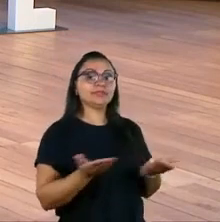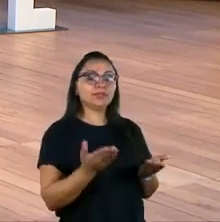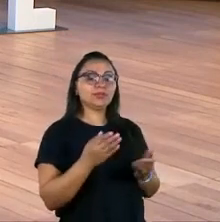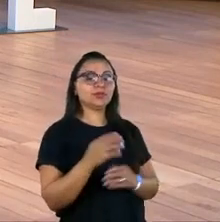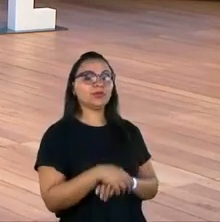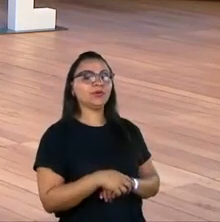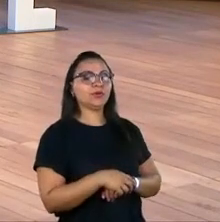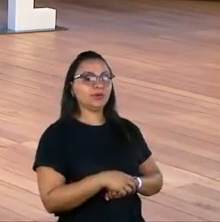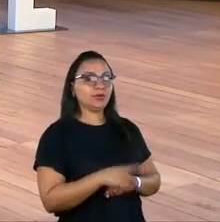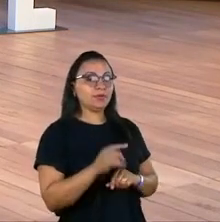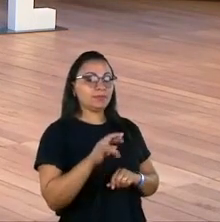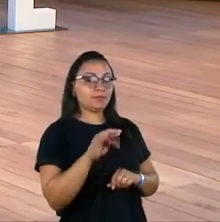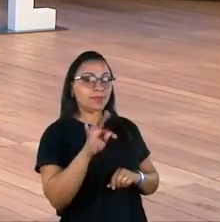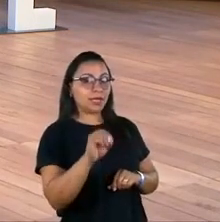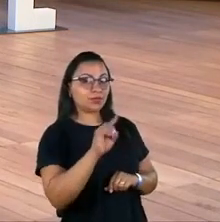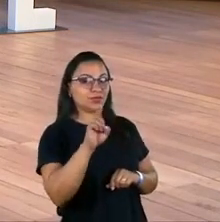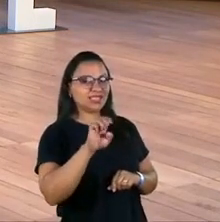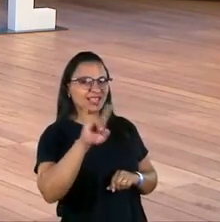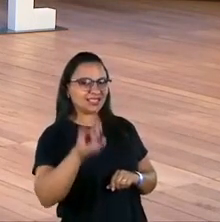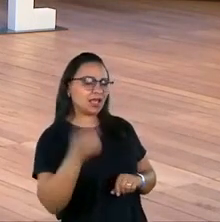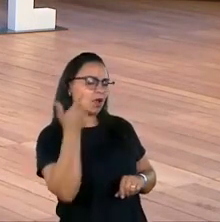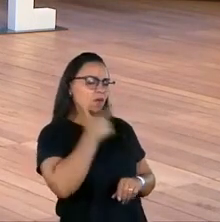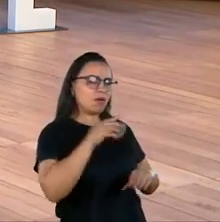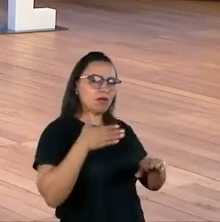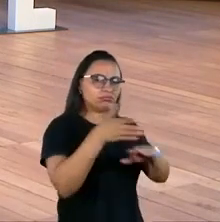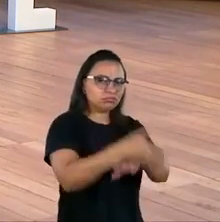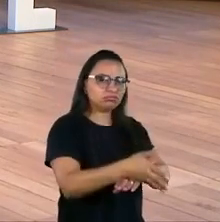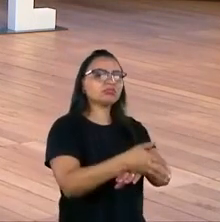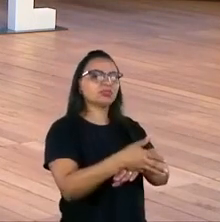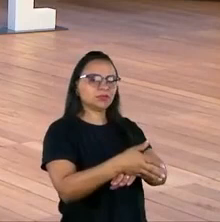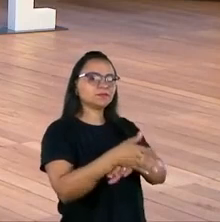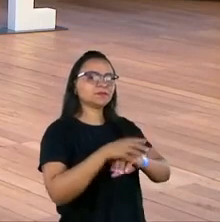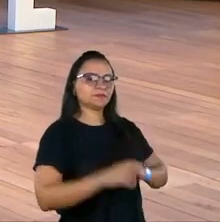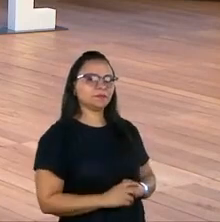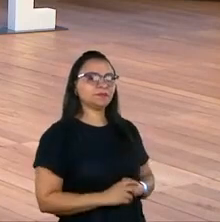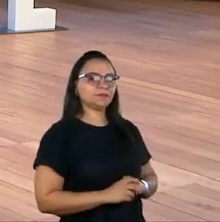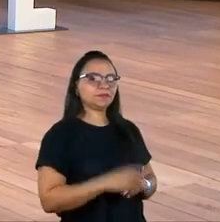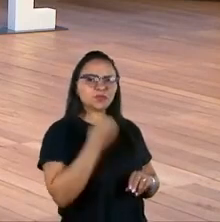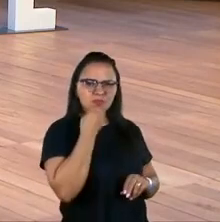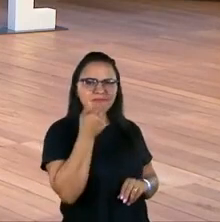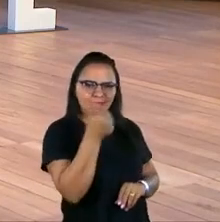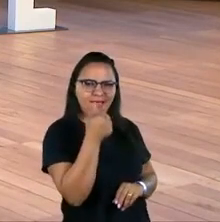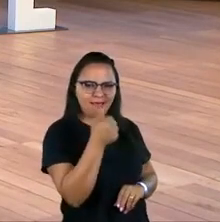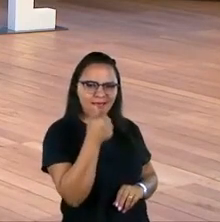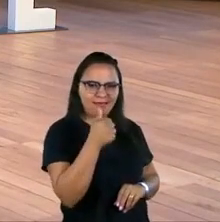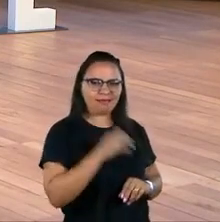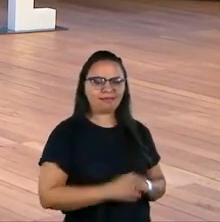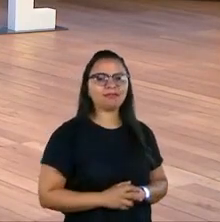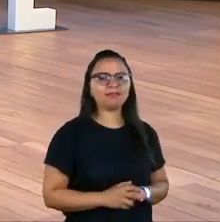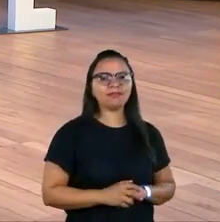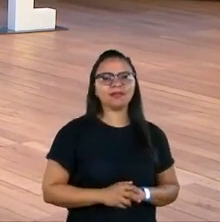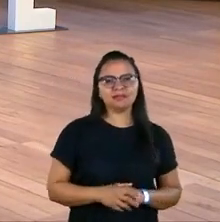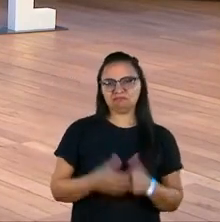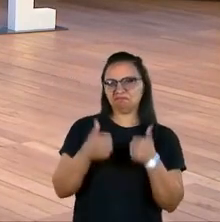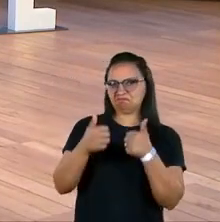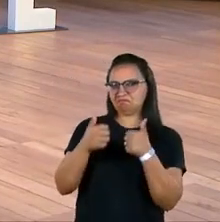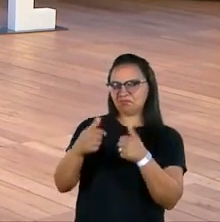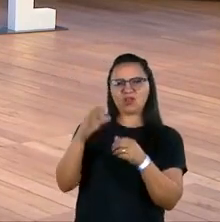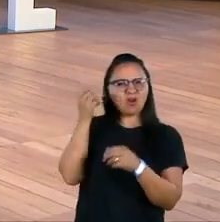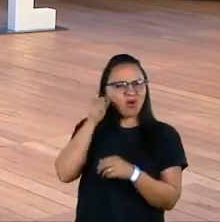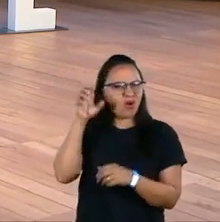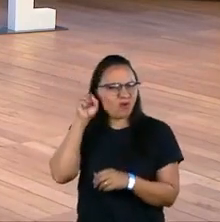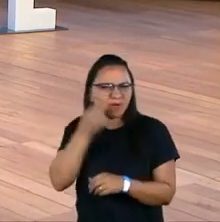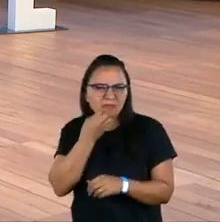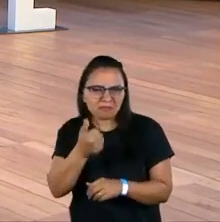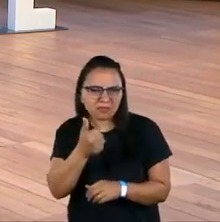que o Pedro Zezé conseguiu aqui entrar com a gente. Tudo bem? Tudo bem? Estão me ouvindo